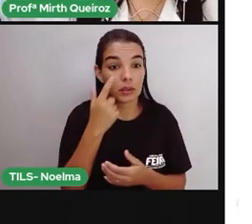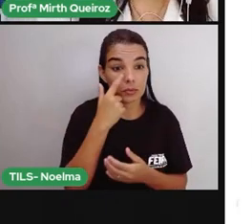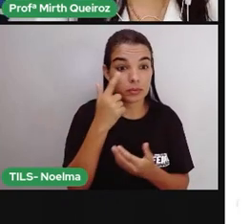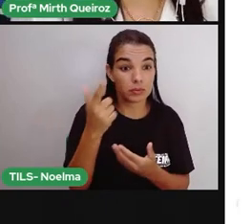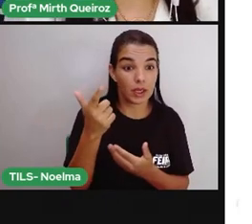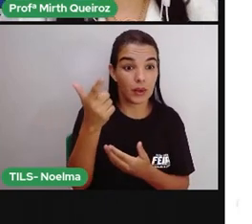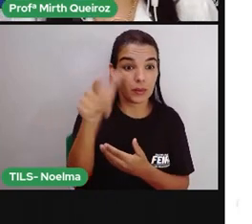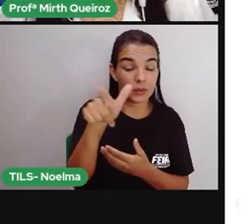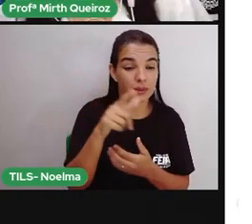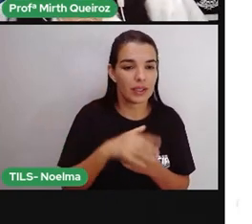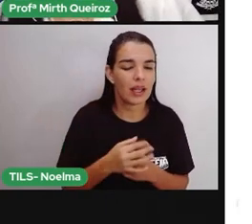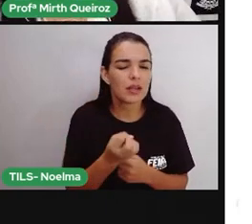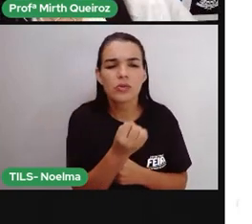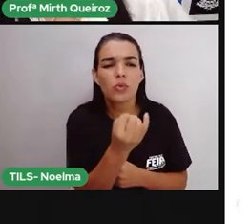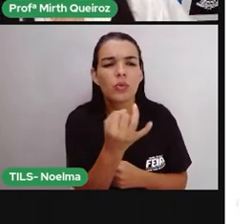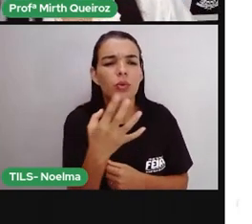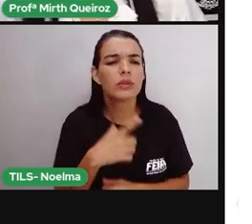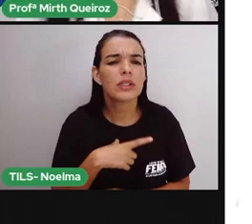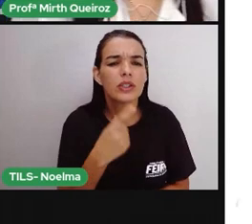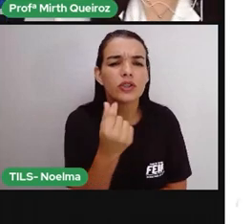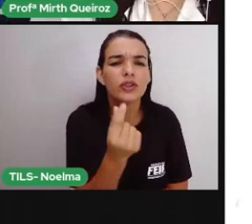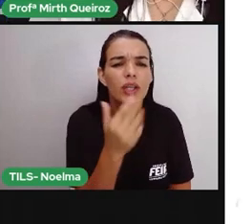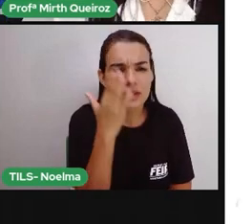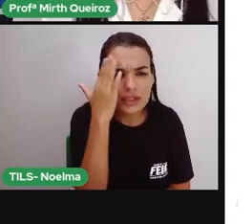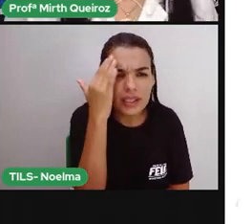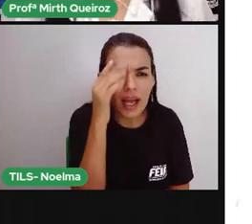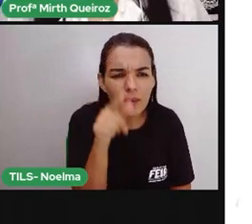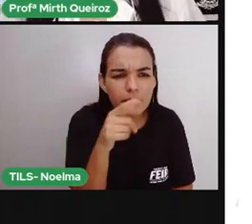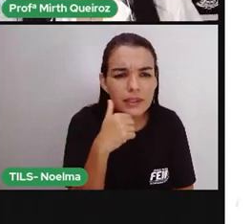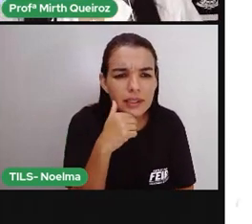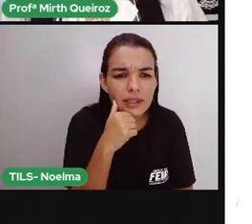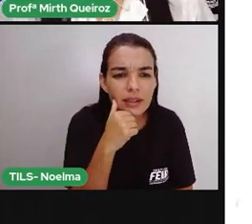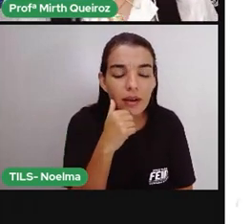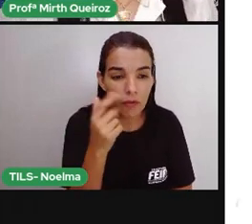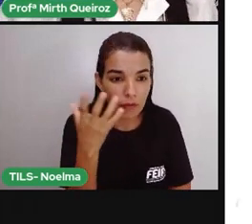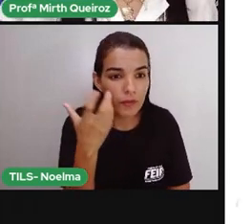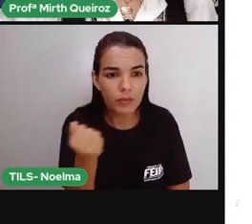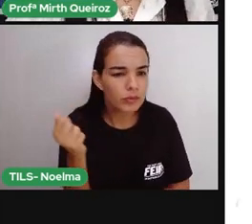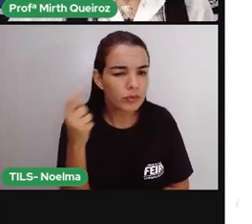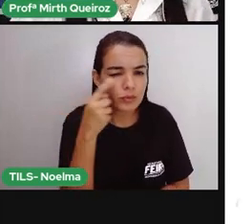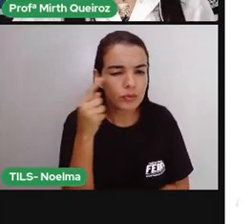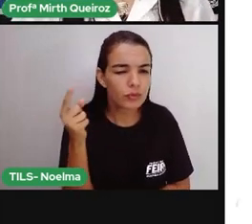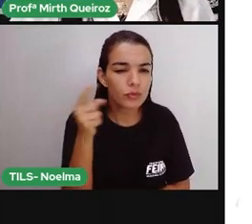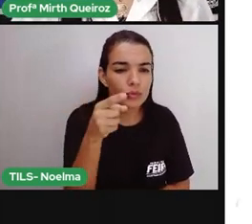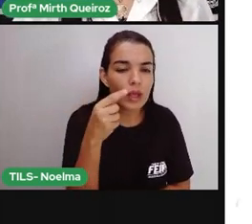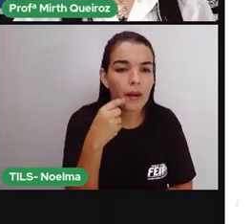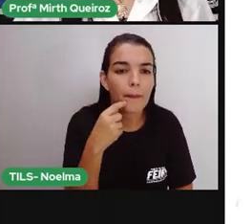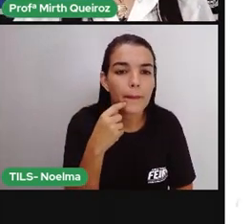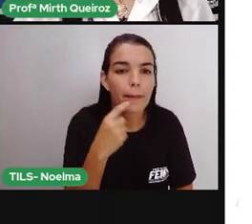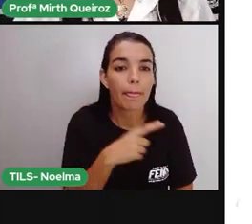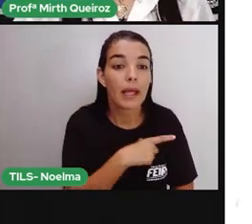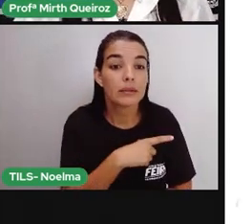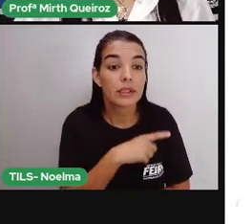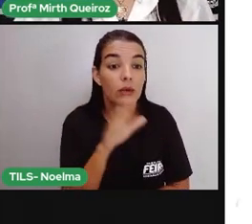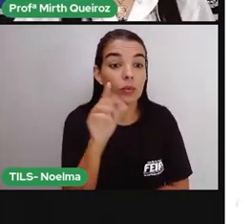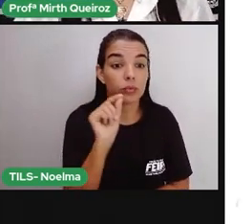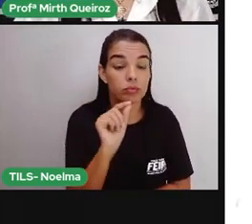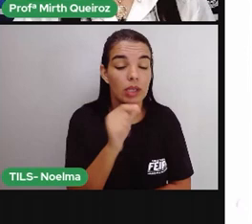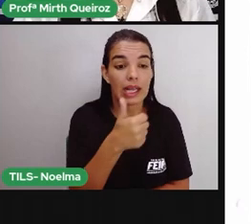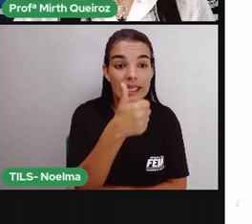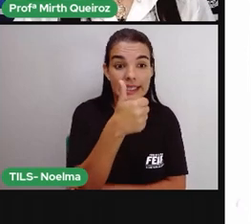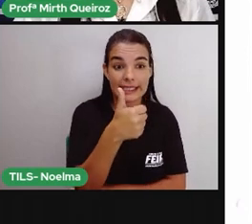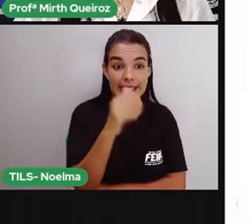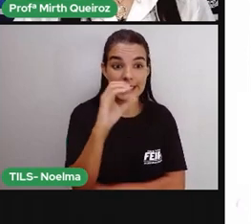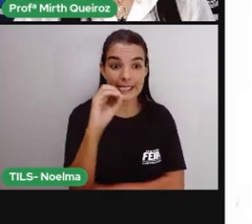Olha aqui. Quanto é que tem de dinheiro aqui? Vocês sabem contar o dinheiro? Vamos contar? Aqui eu tenho uma nota de 100,